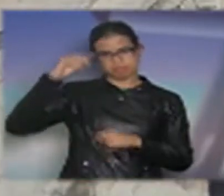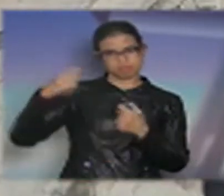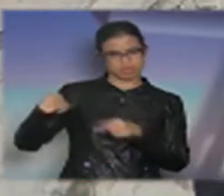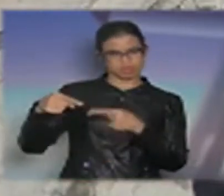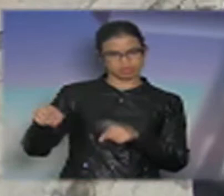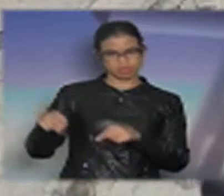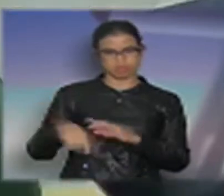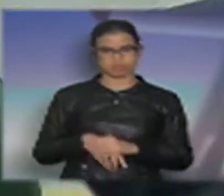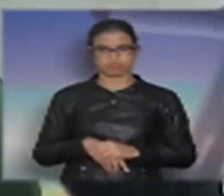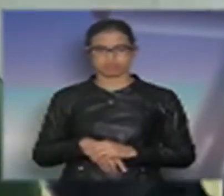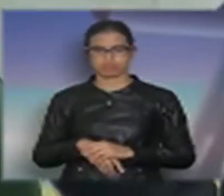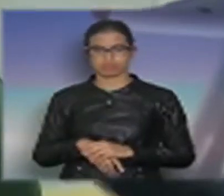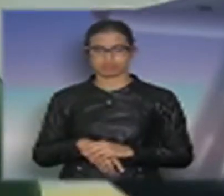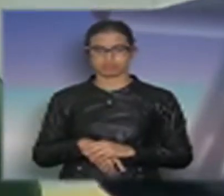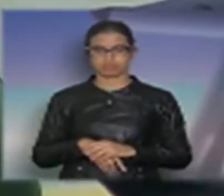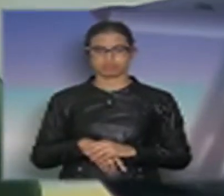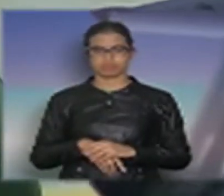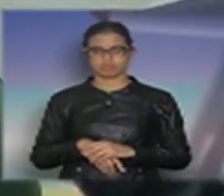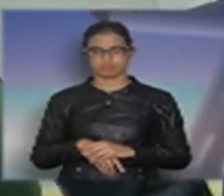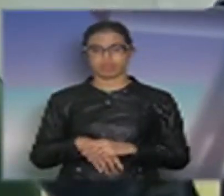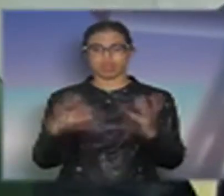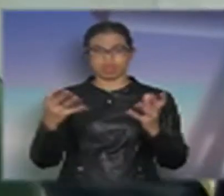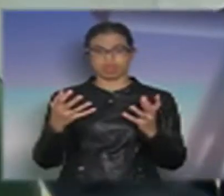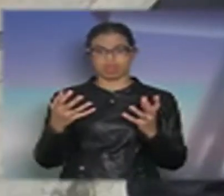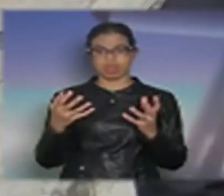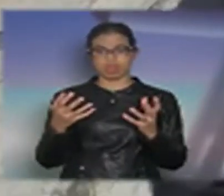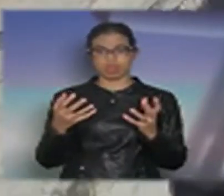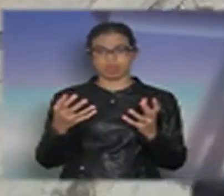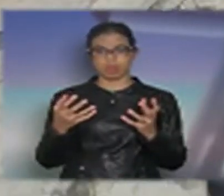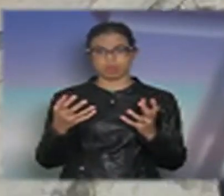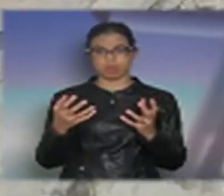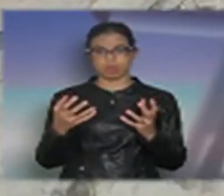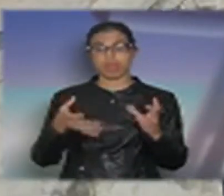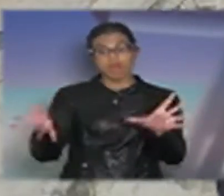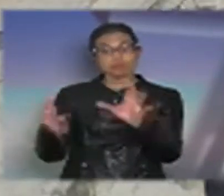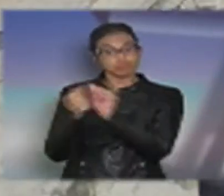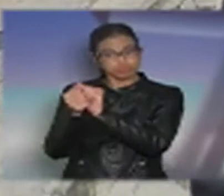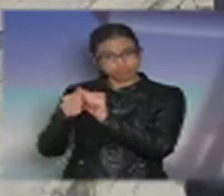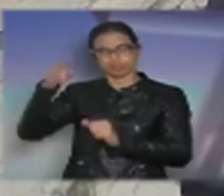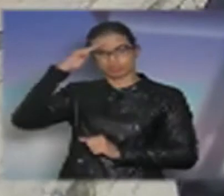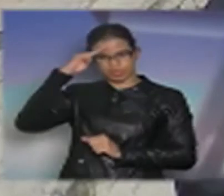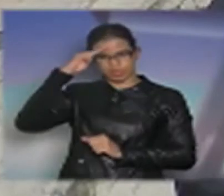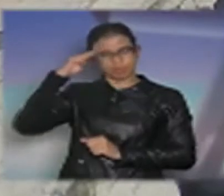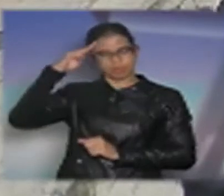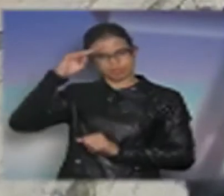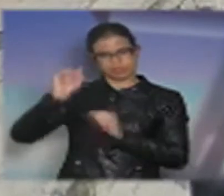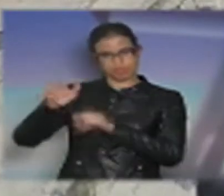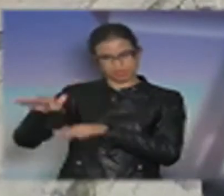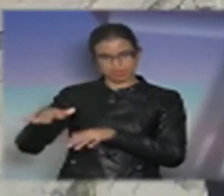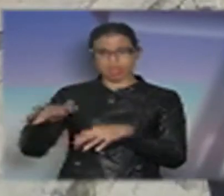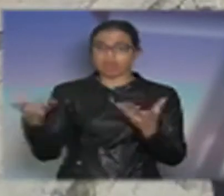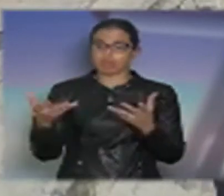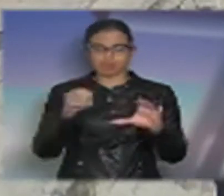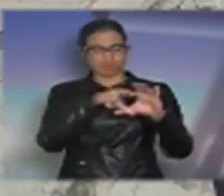Isso é público e notório. E agora a Rede Globo aí fica se colocando como, mais uma vez, como salvadora da pátria.